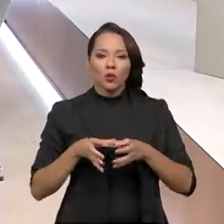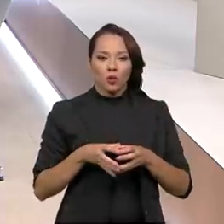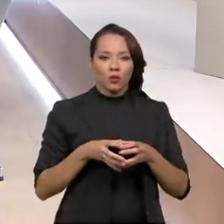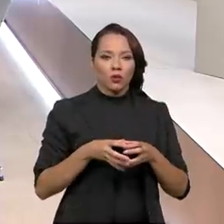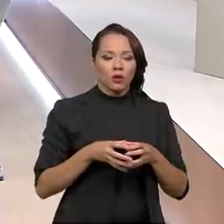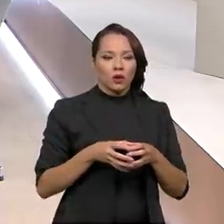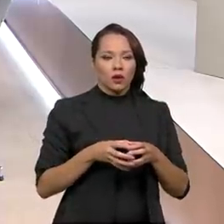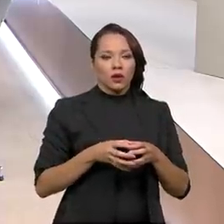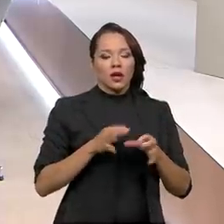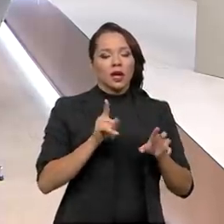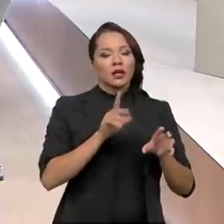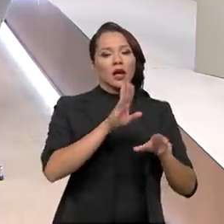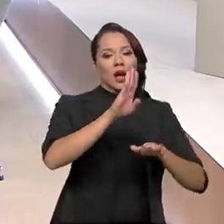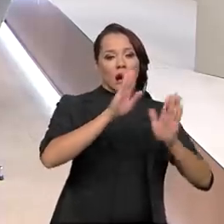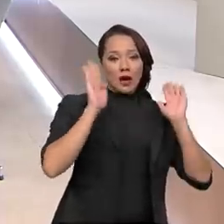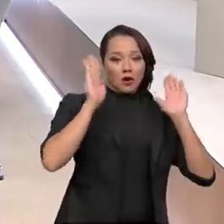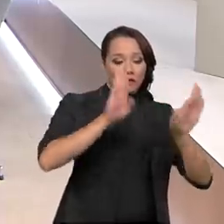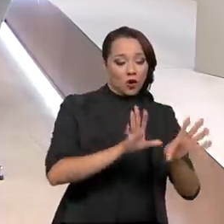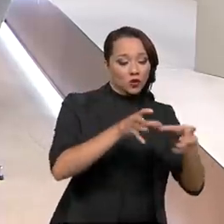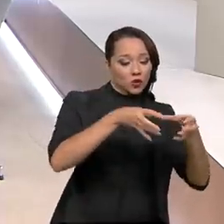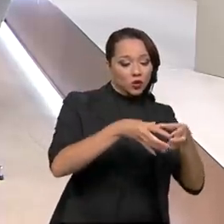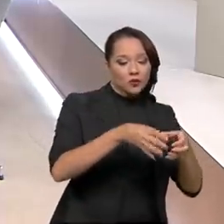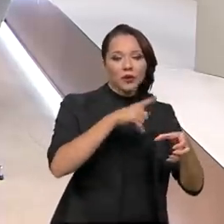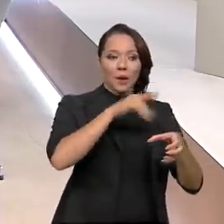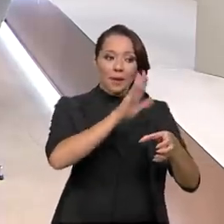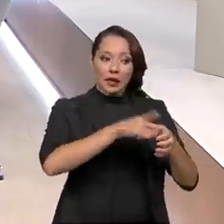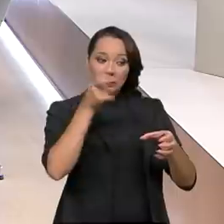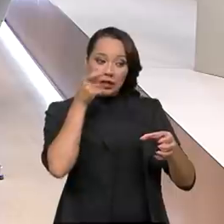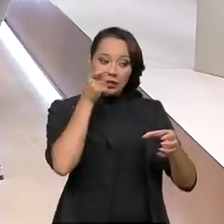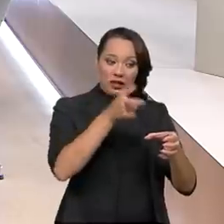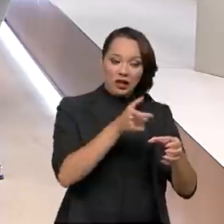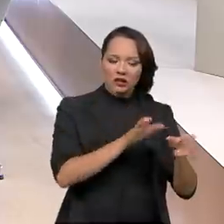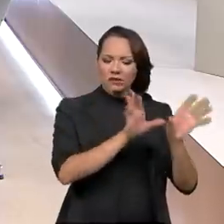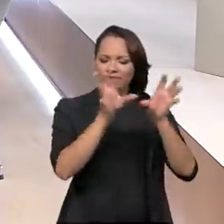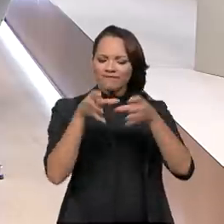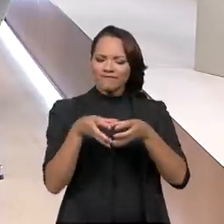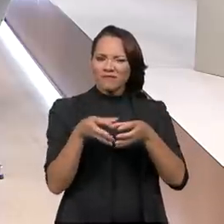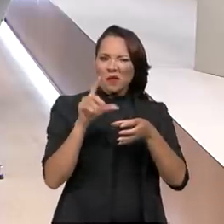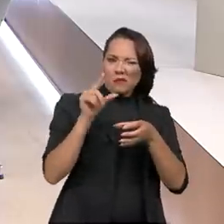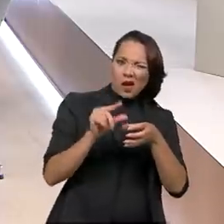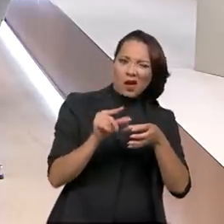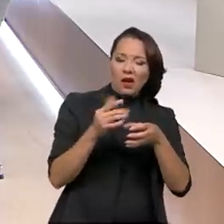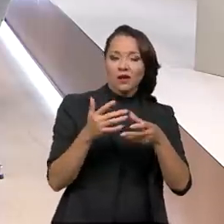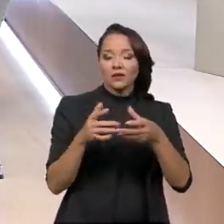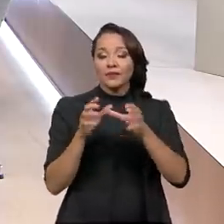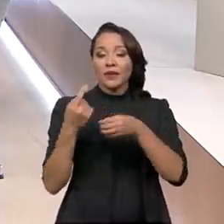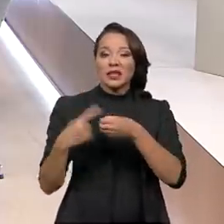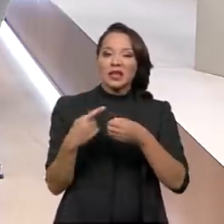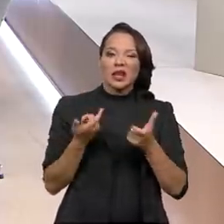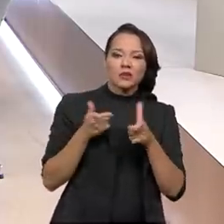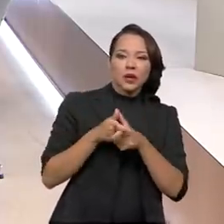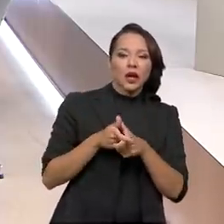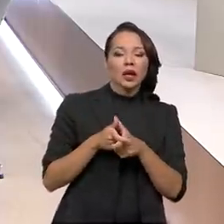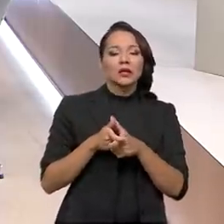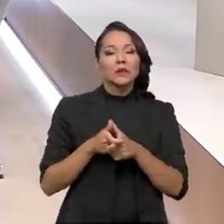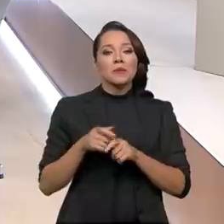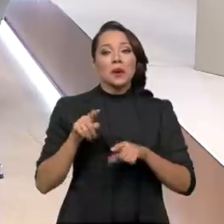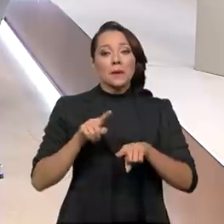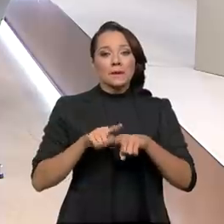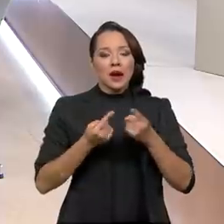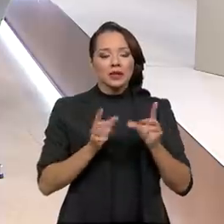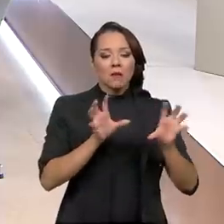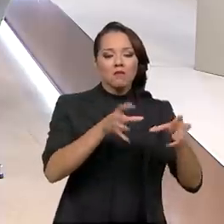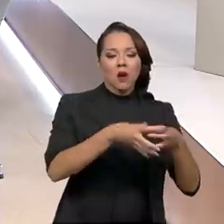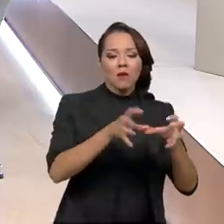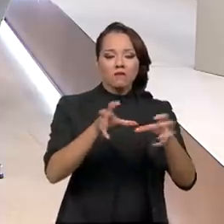bloco, ou seja, ter terminais mais interessantes e menos interessantes em cidades pequenas, mas estando ali